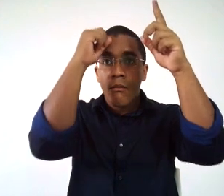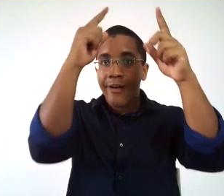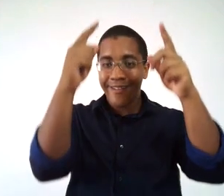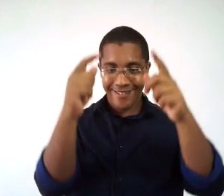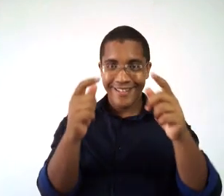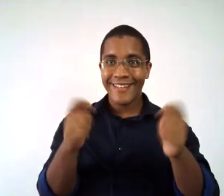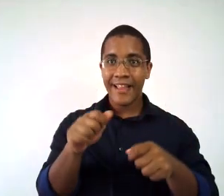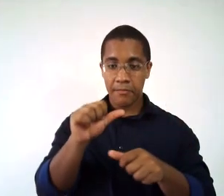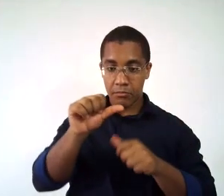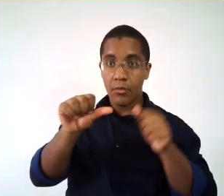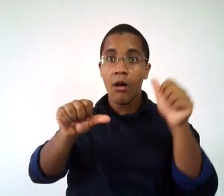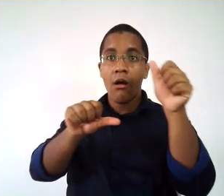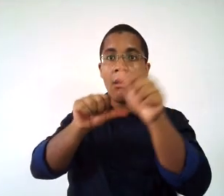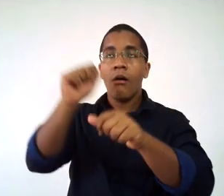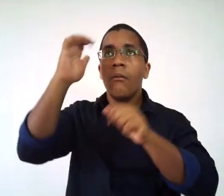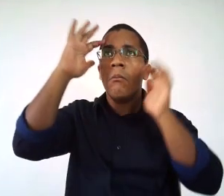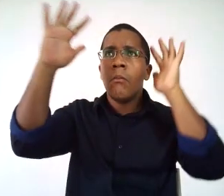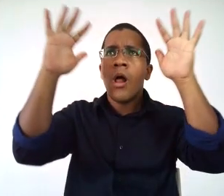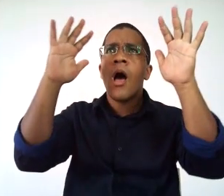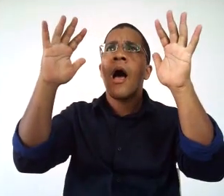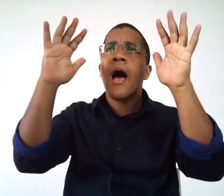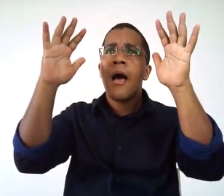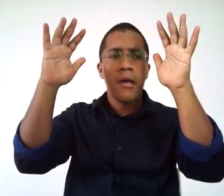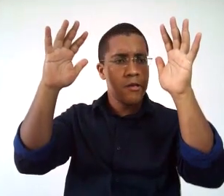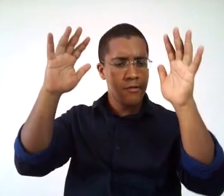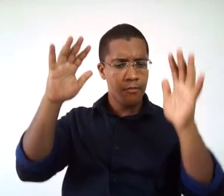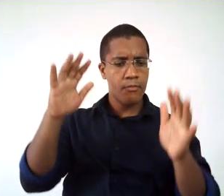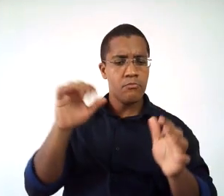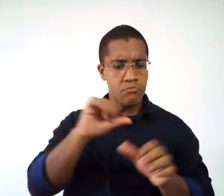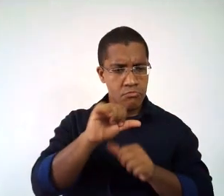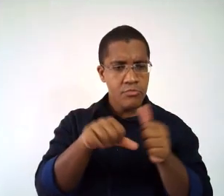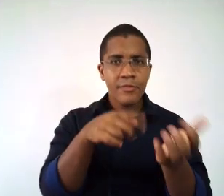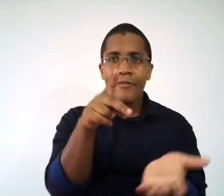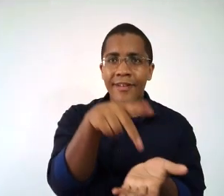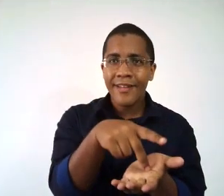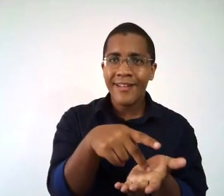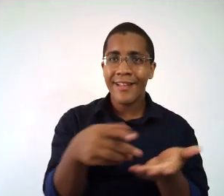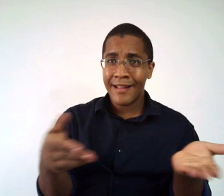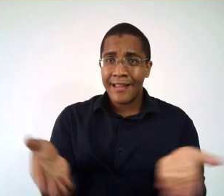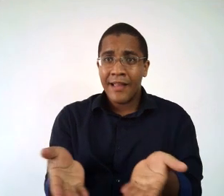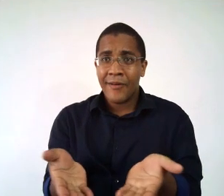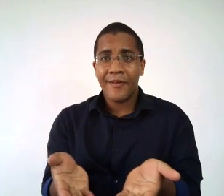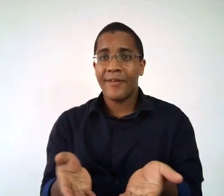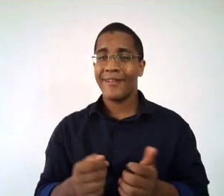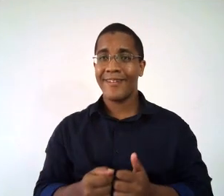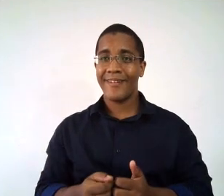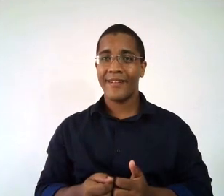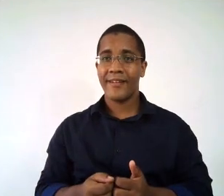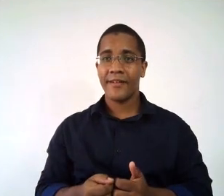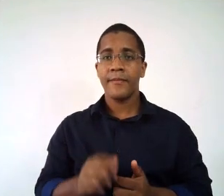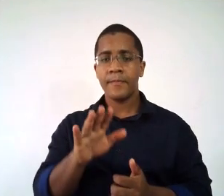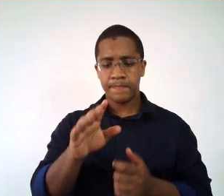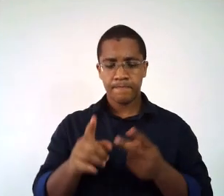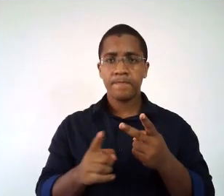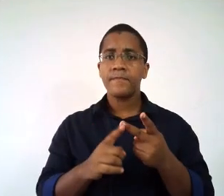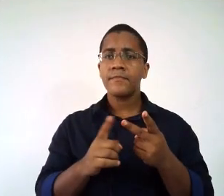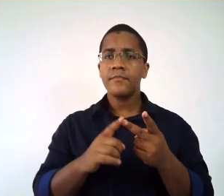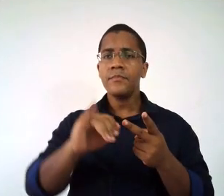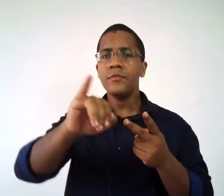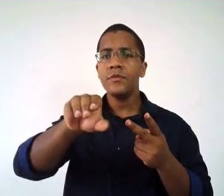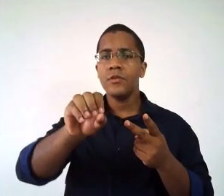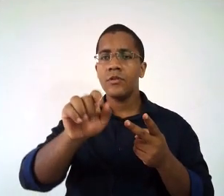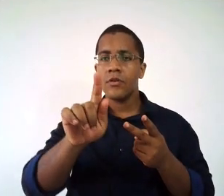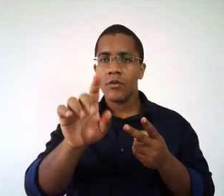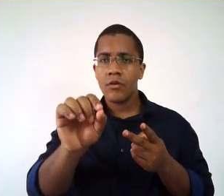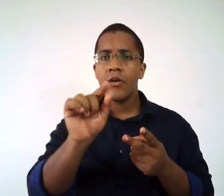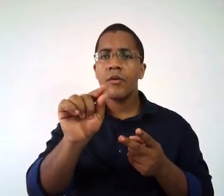modificar imaginariamente a realidade e o presente. Segundo conceito, o jogo